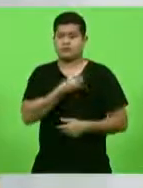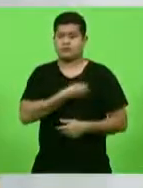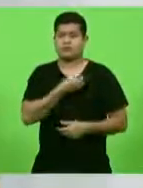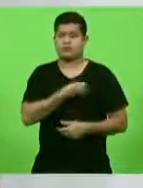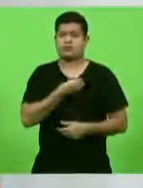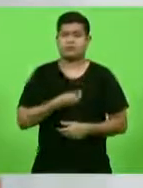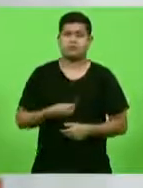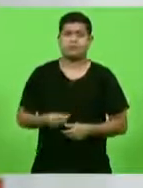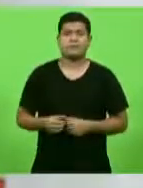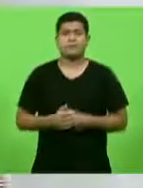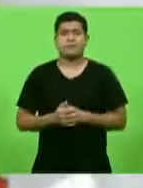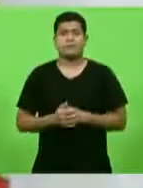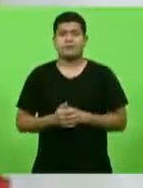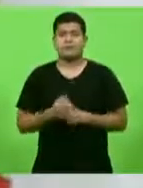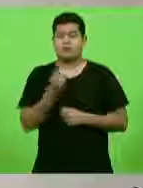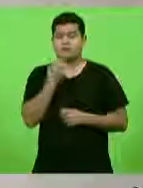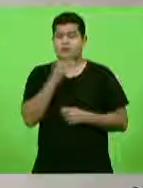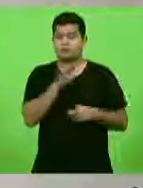abraço, um bom dia, uma boa semana.